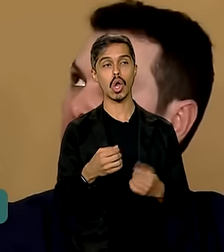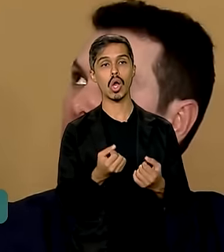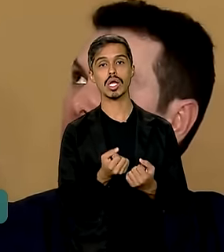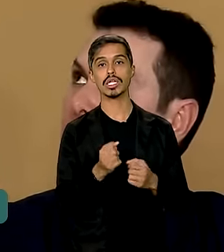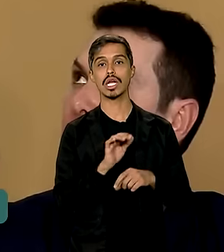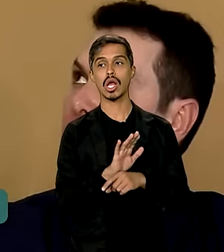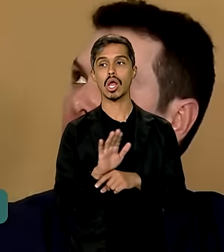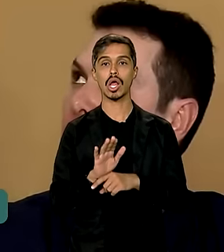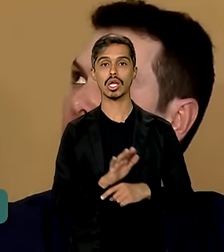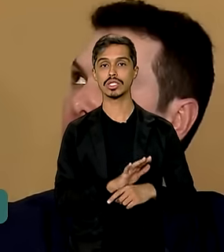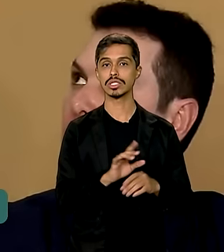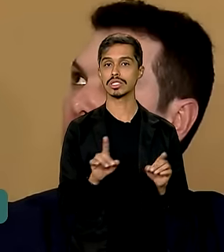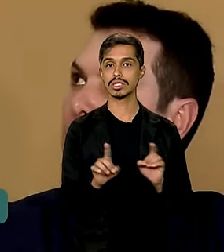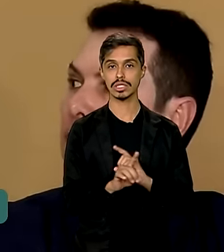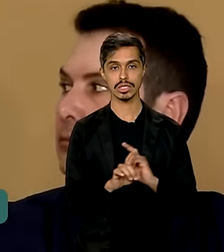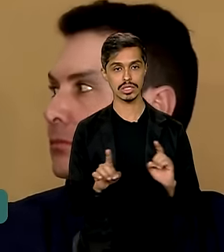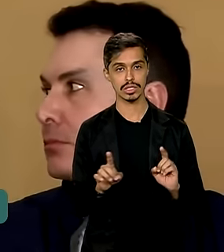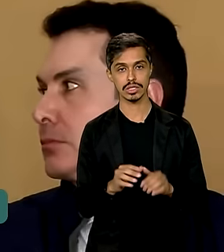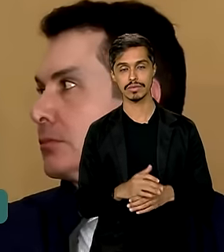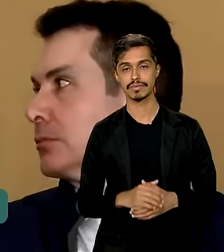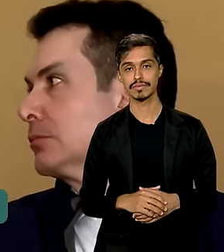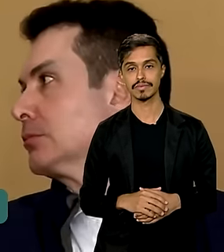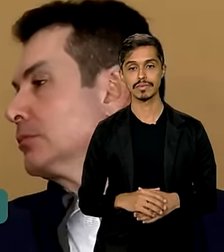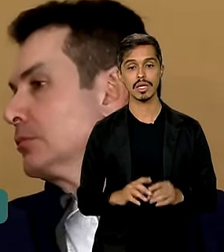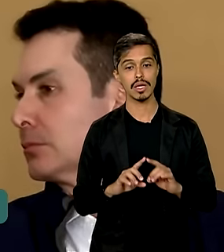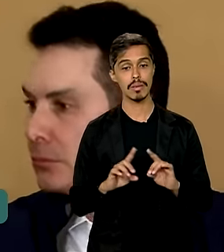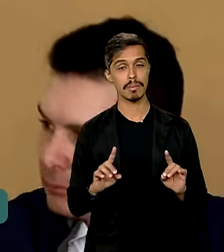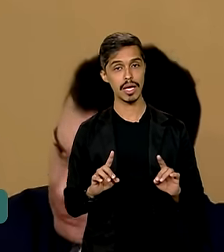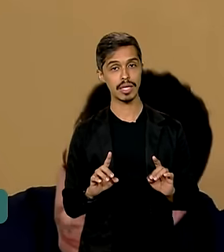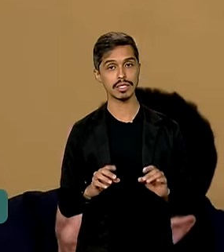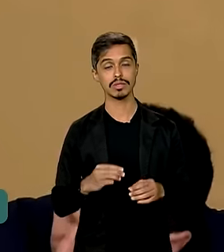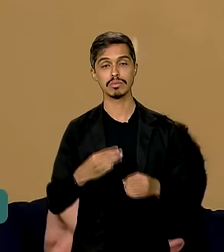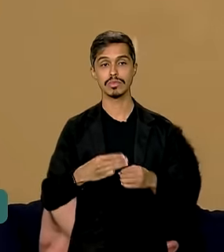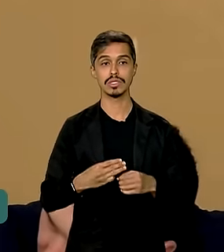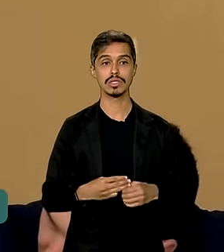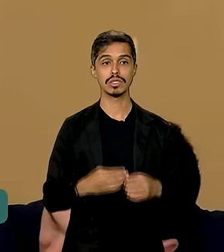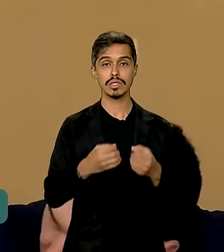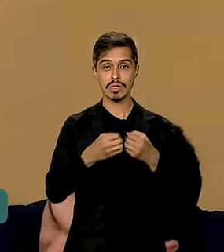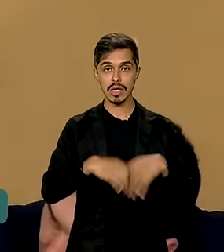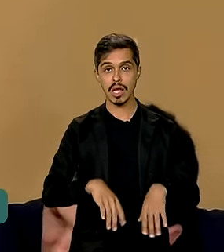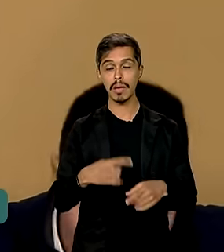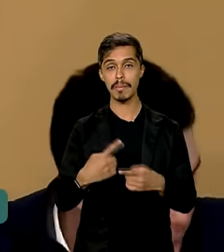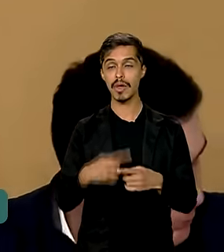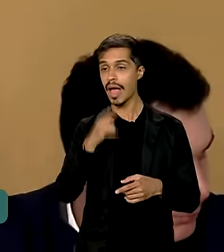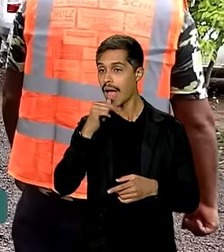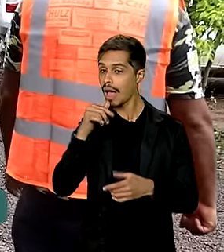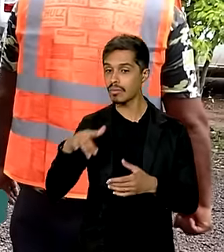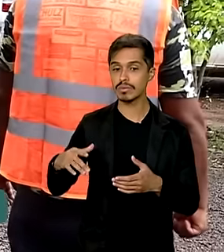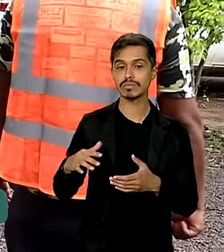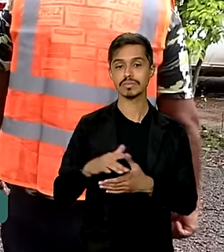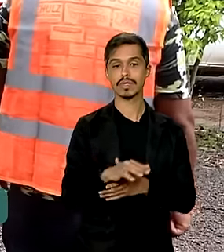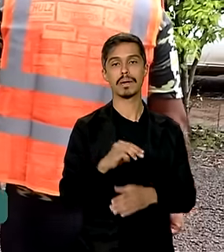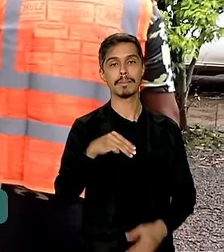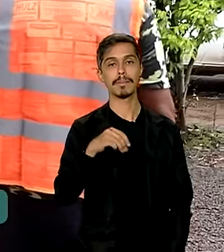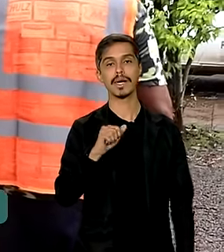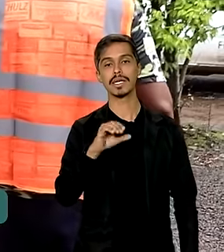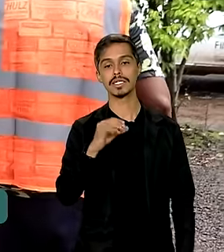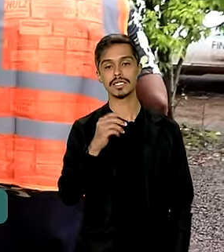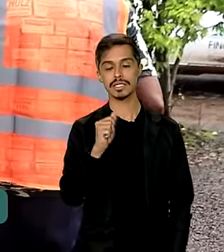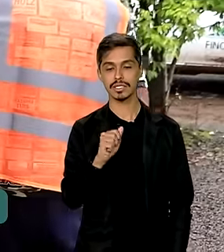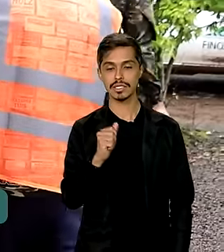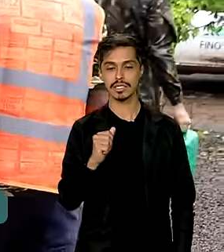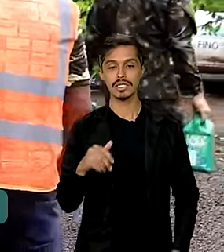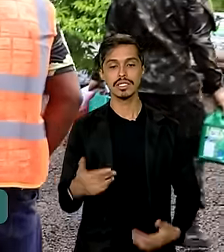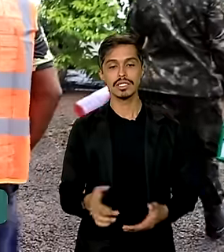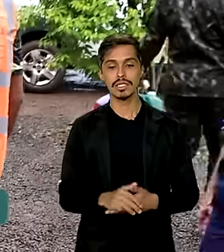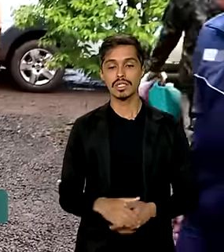municípios de calamidade e de emergência. Mas são os municípios atingidos pela mancha. O governo já investiu mais de